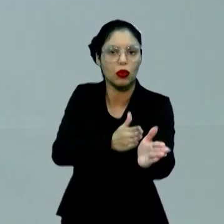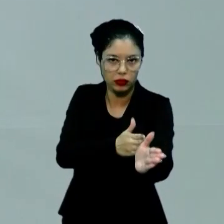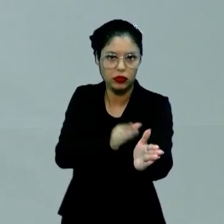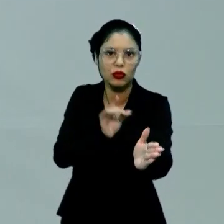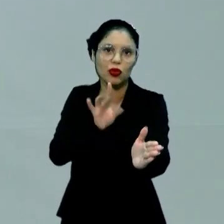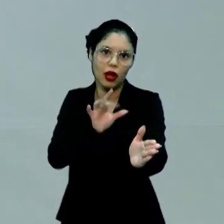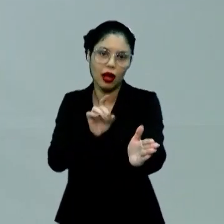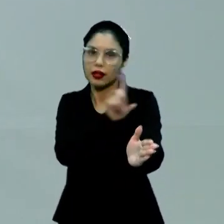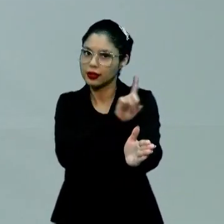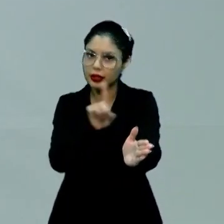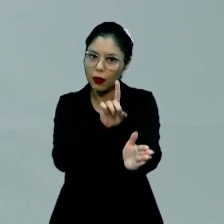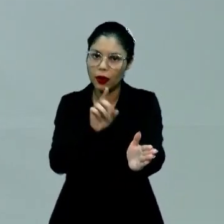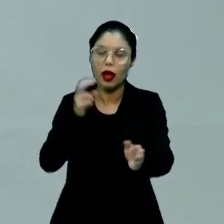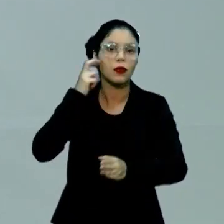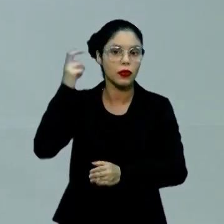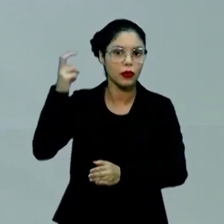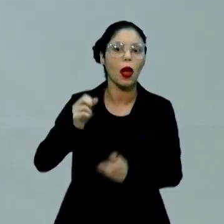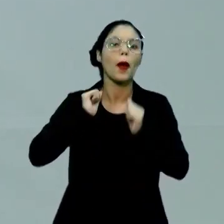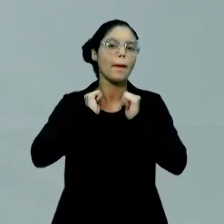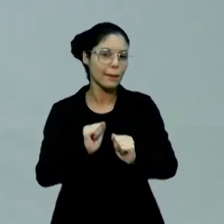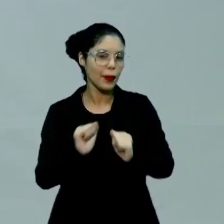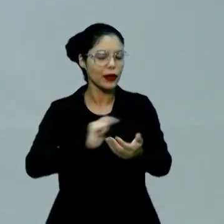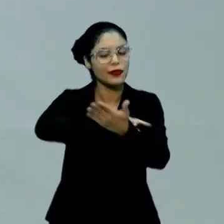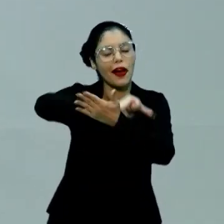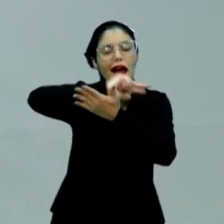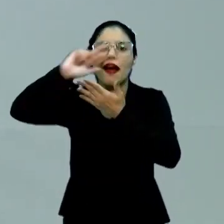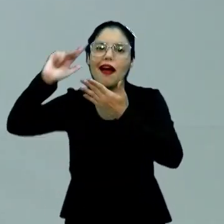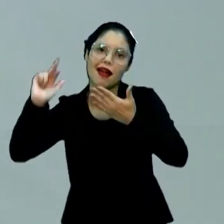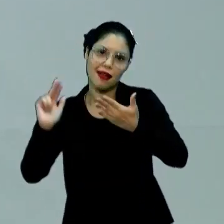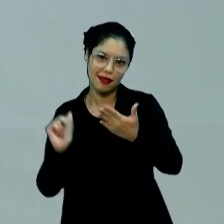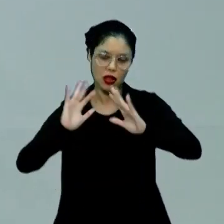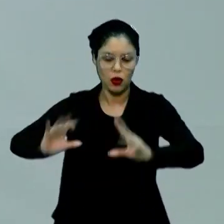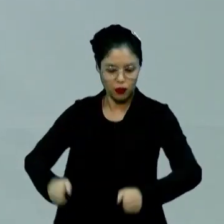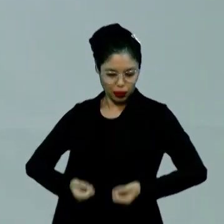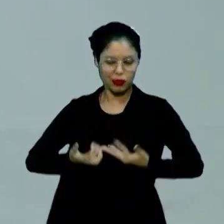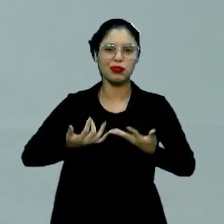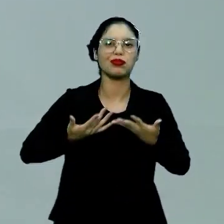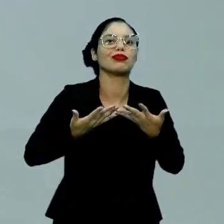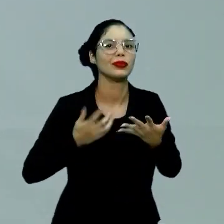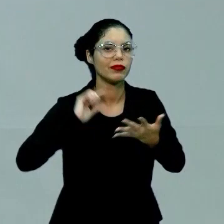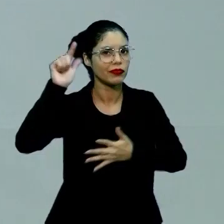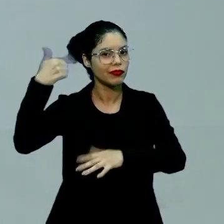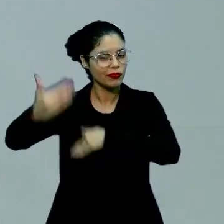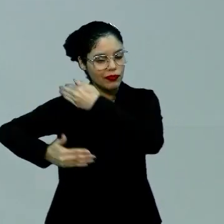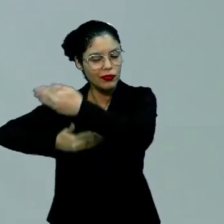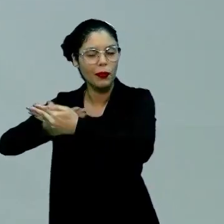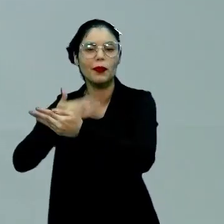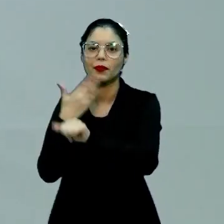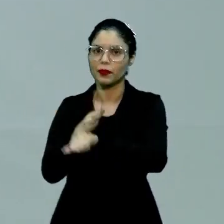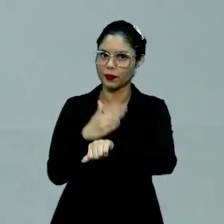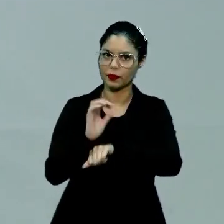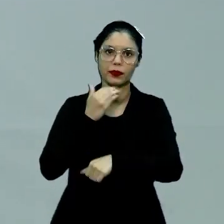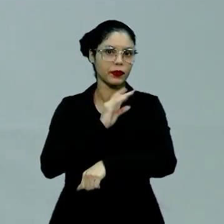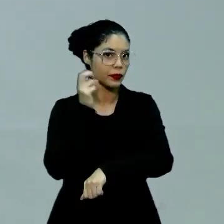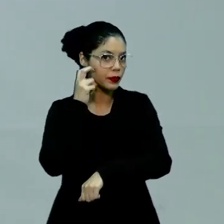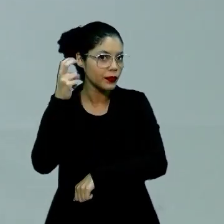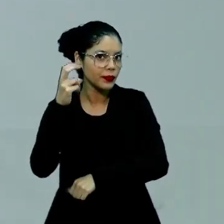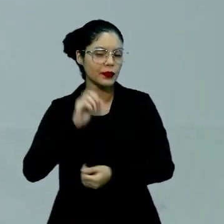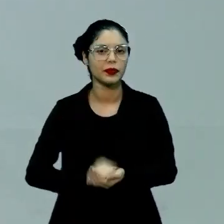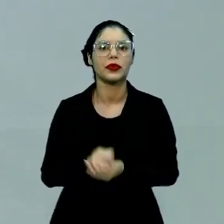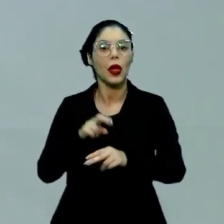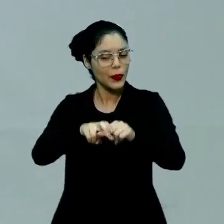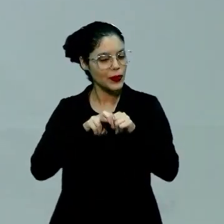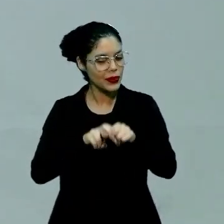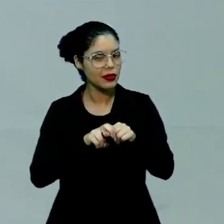aquele aspecto cultural. A gente pode dinamizar e incorporar e desenvolver diversas práticas culturais. Por isso que a gente